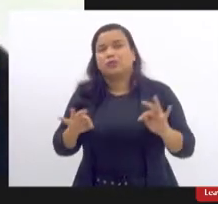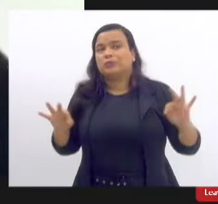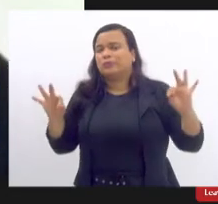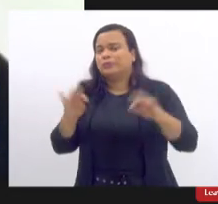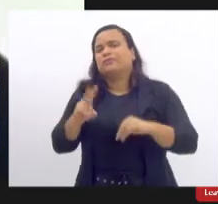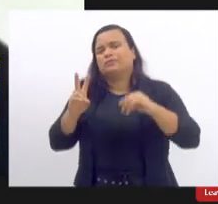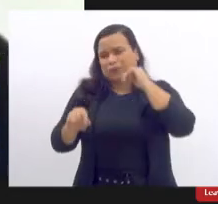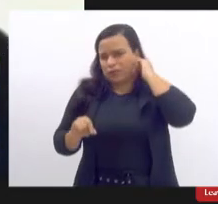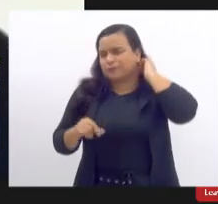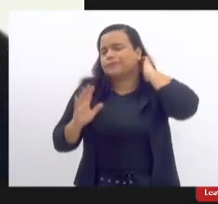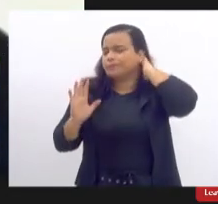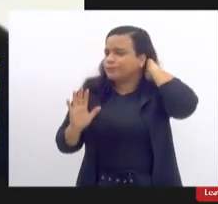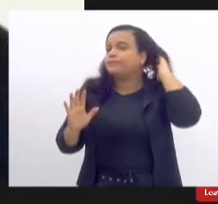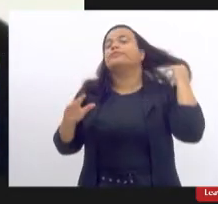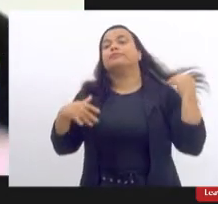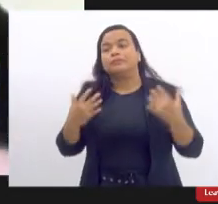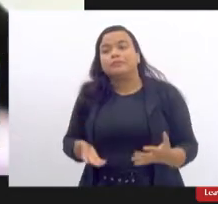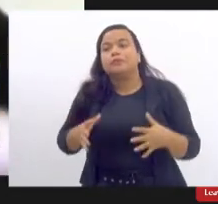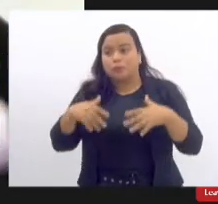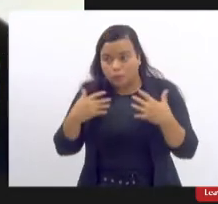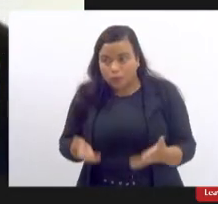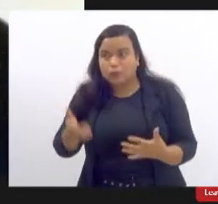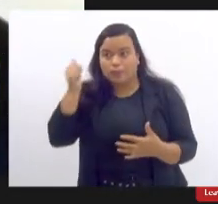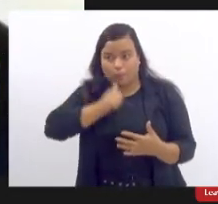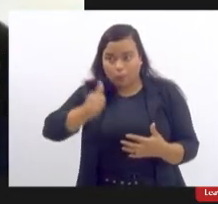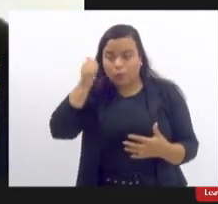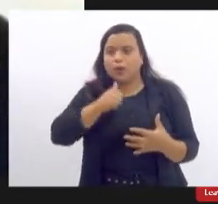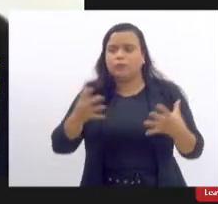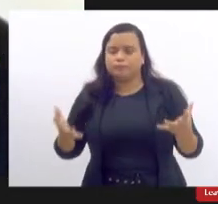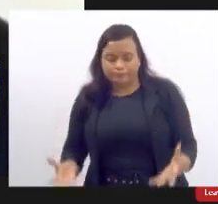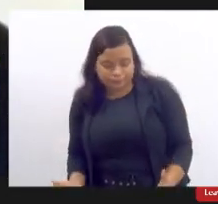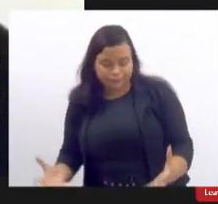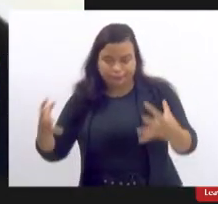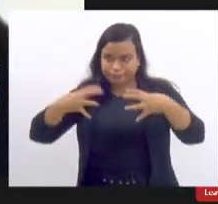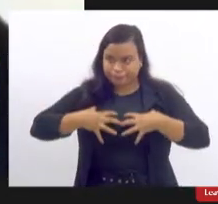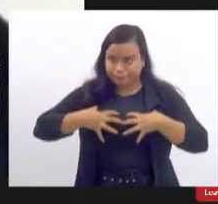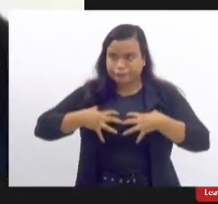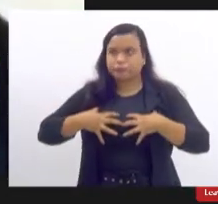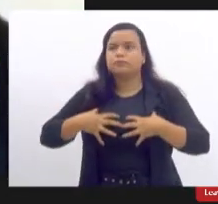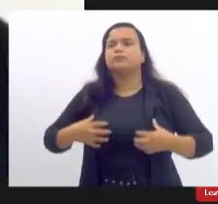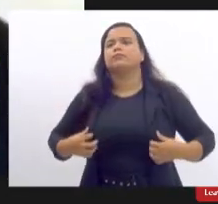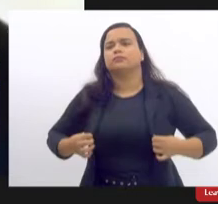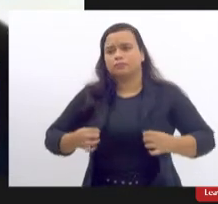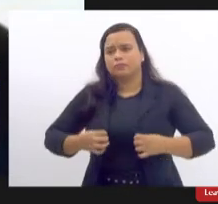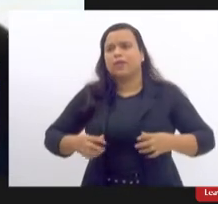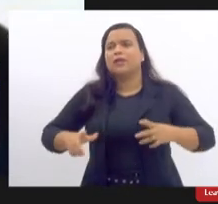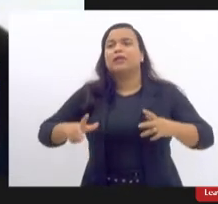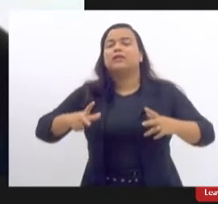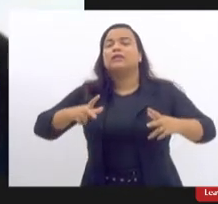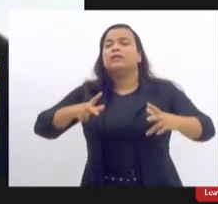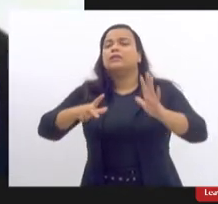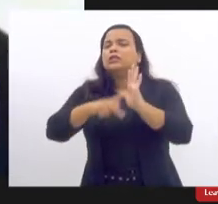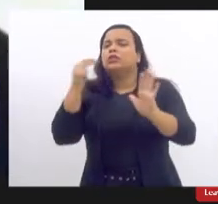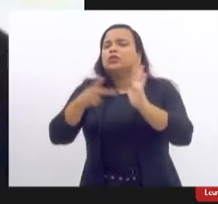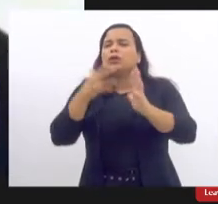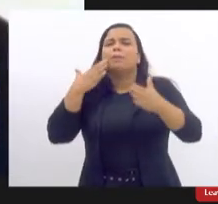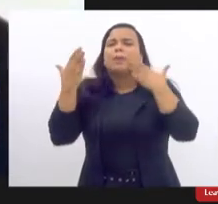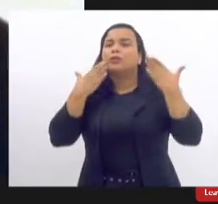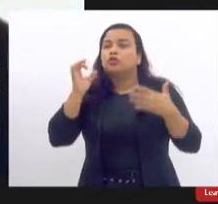ou cirurgião plástico colocam implante ou outros profissionais que não é só cirurgião plástico que coloca implante